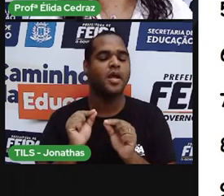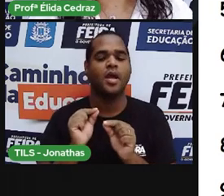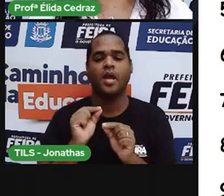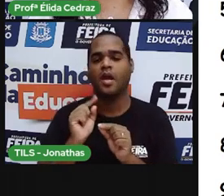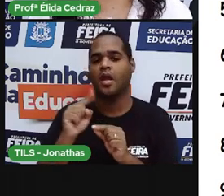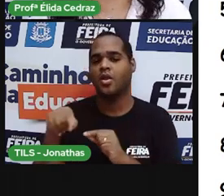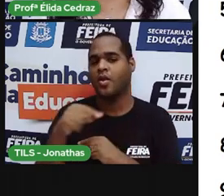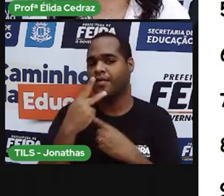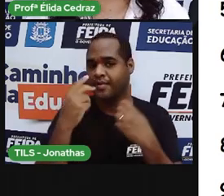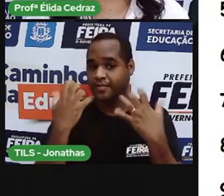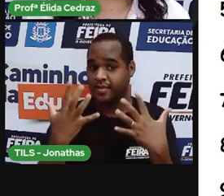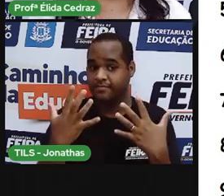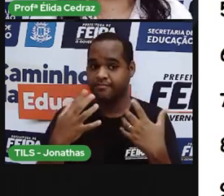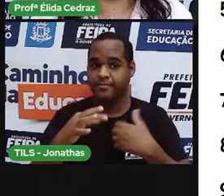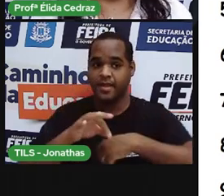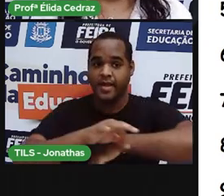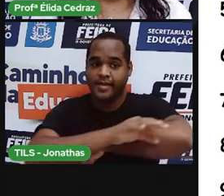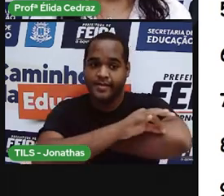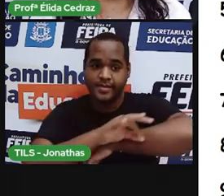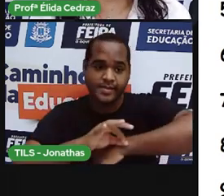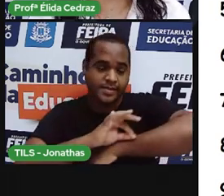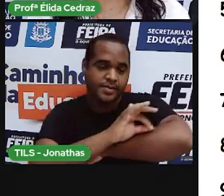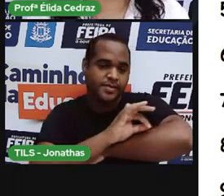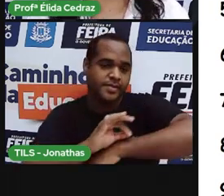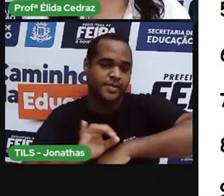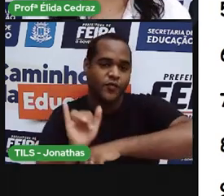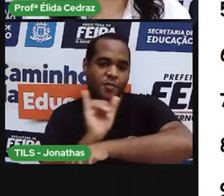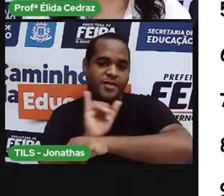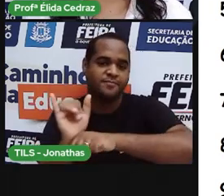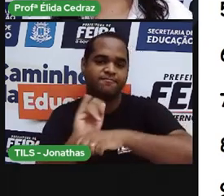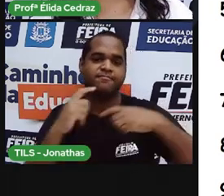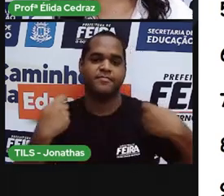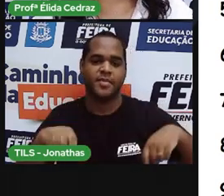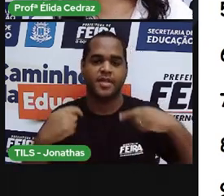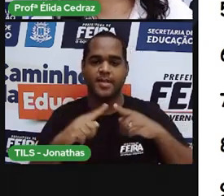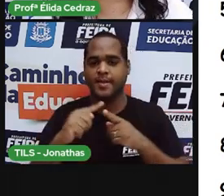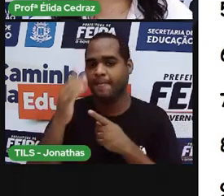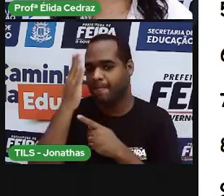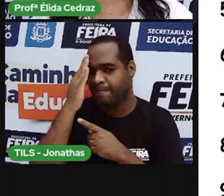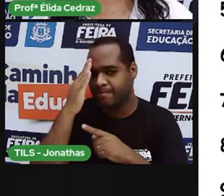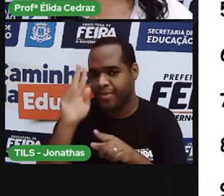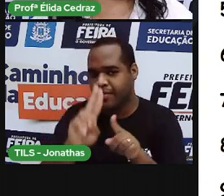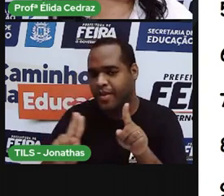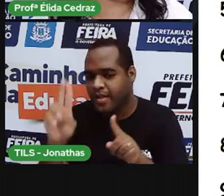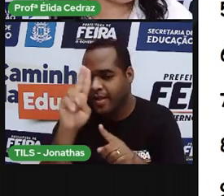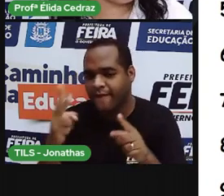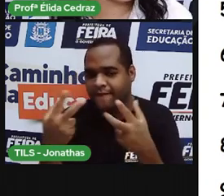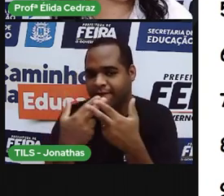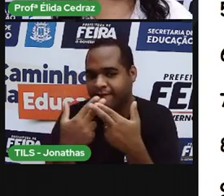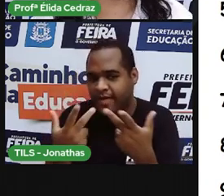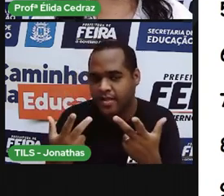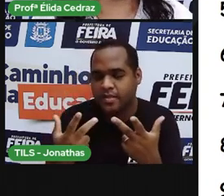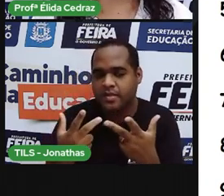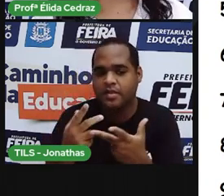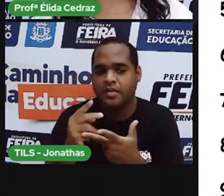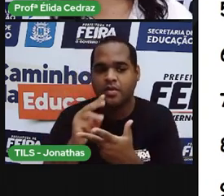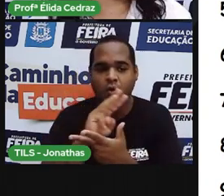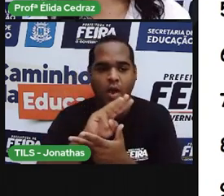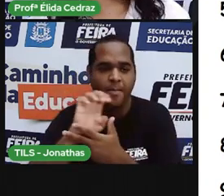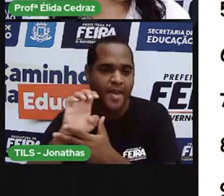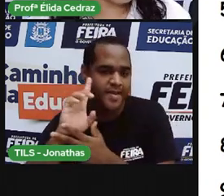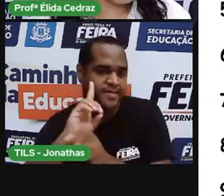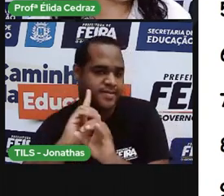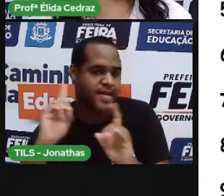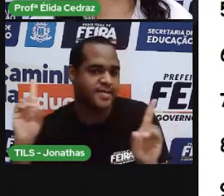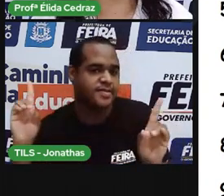de um arquiteto de informação, de um especialista em usabilidade, de um